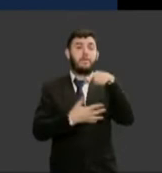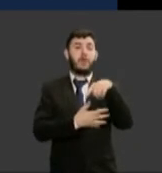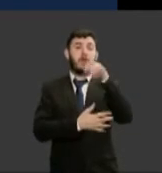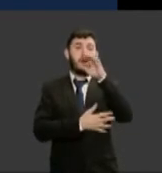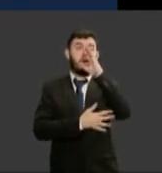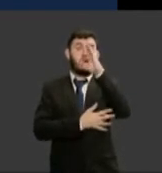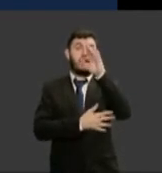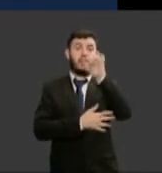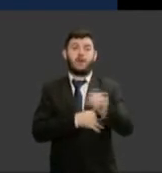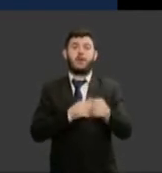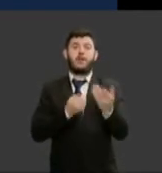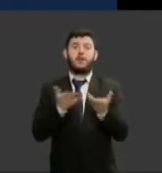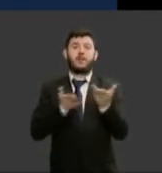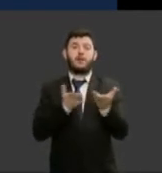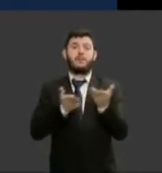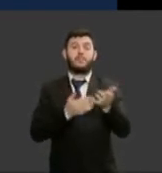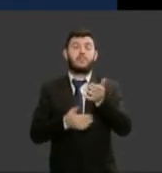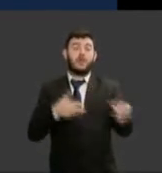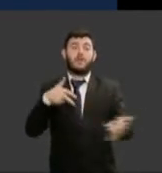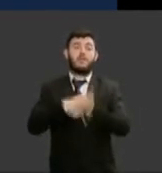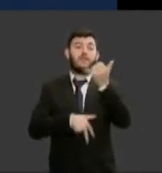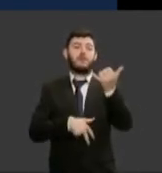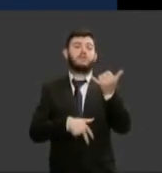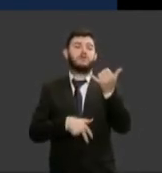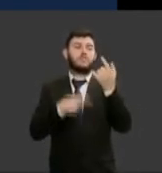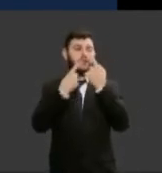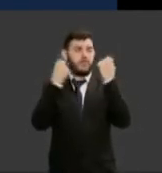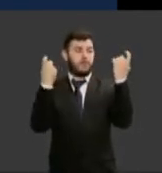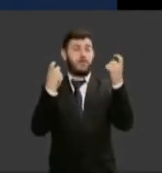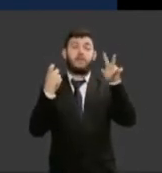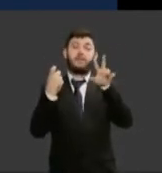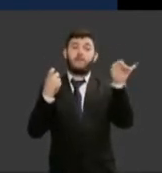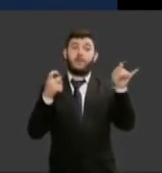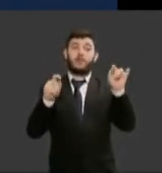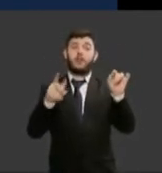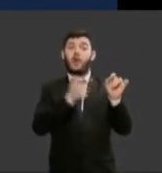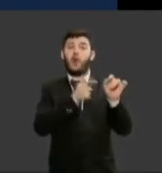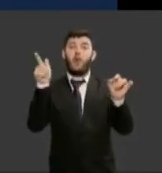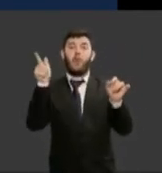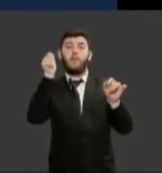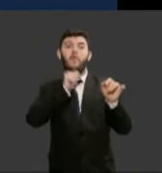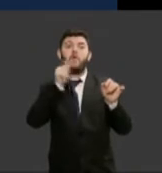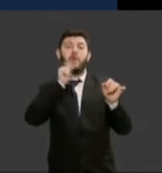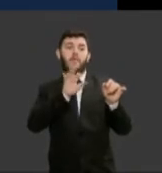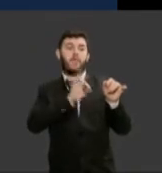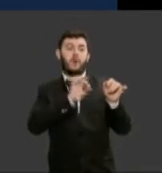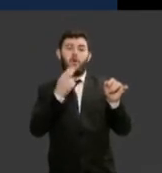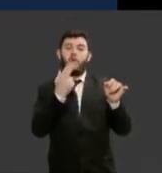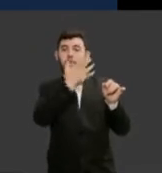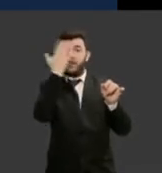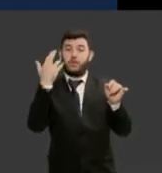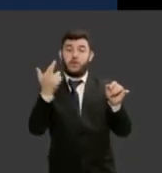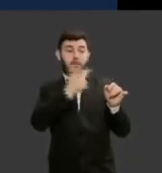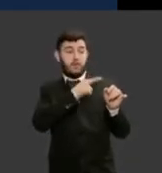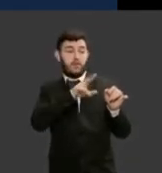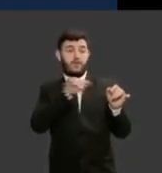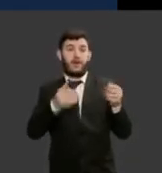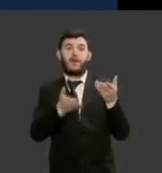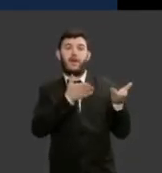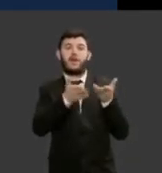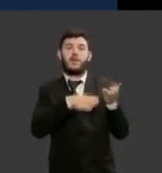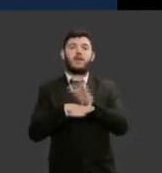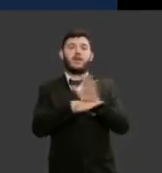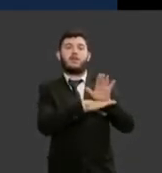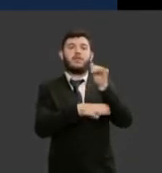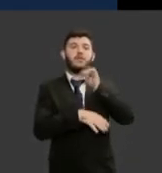violência contra a mulher o atendimento será feito também por outra mulher evoluindo um pouco mais